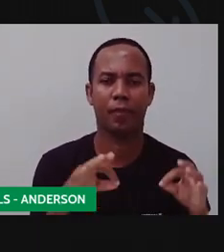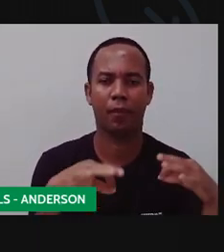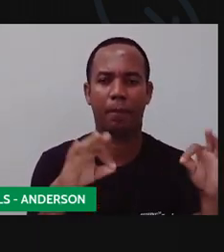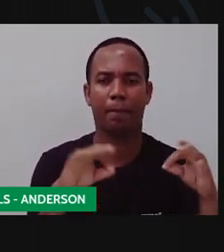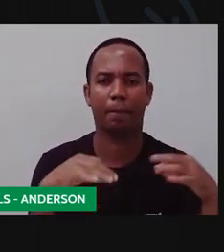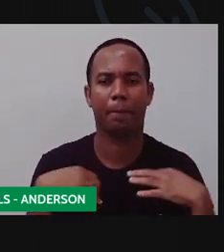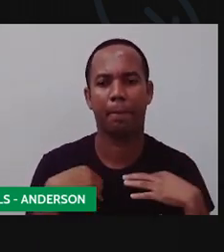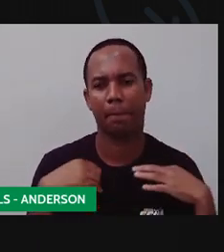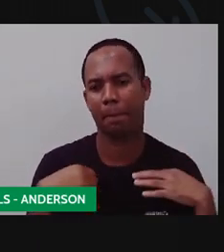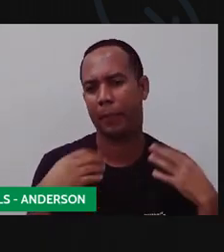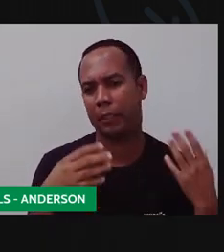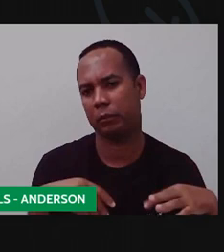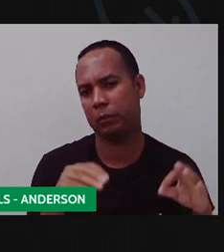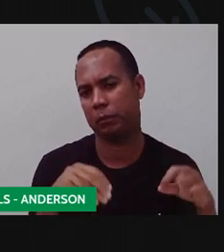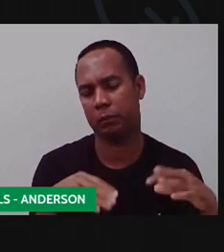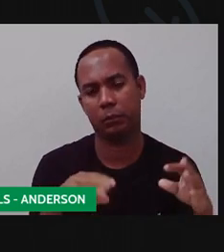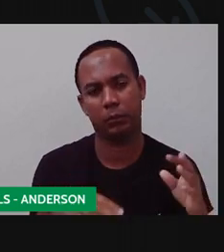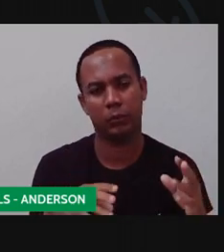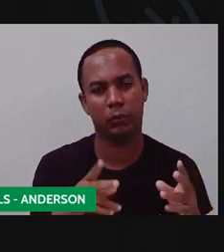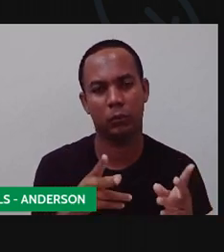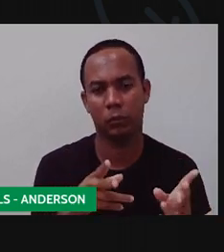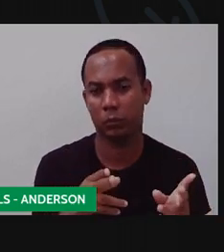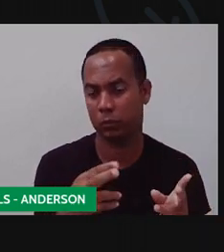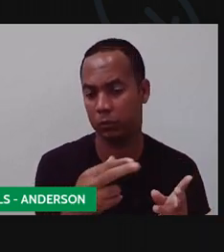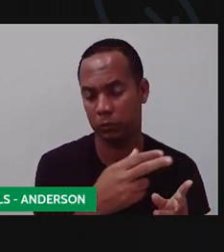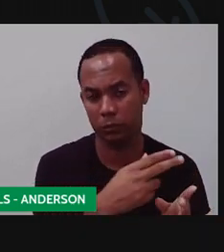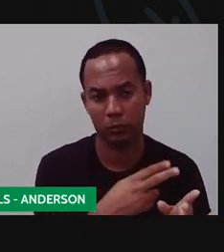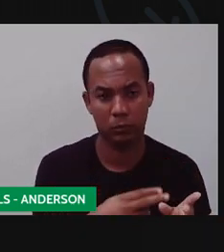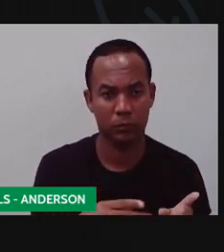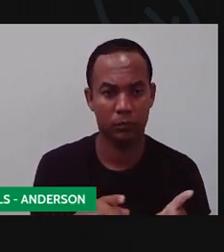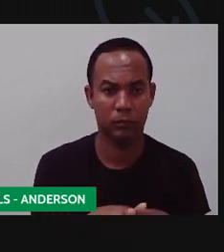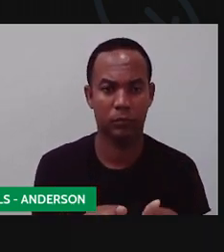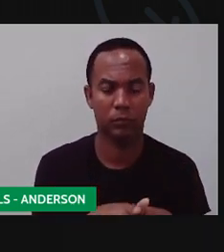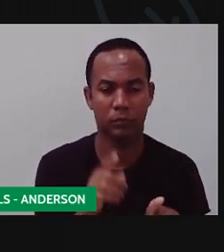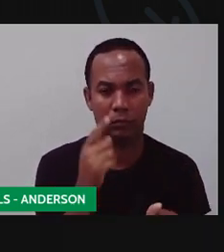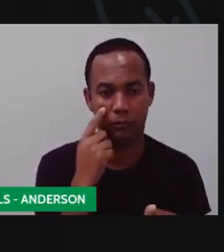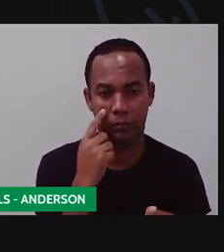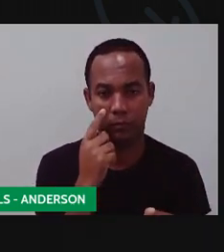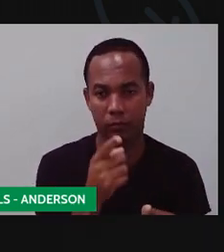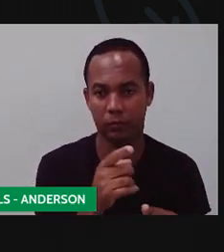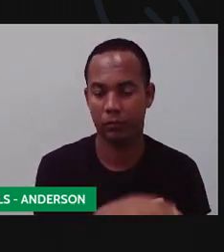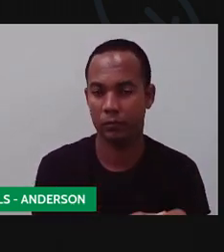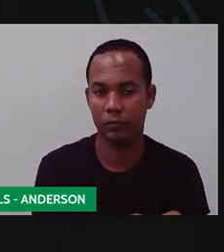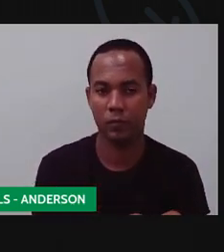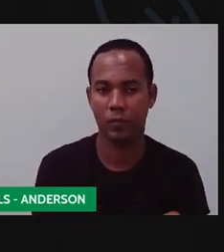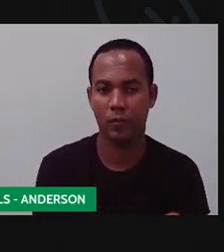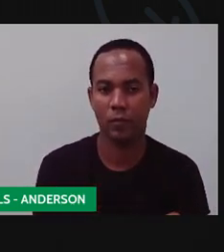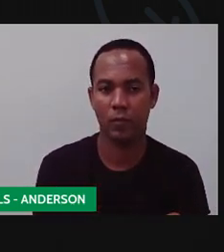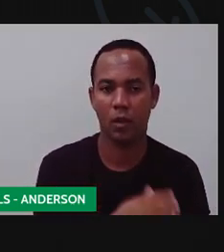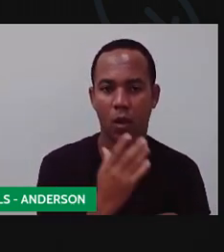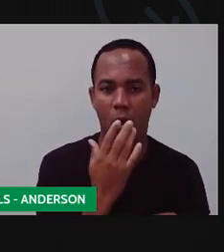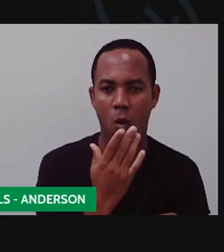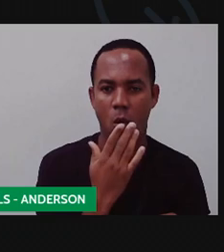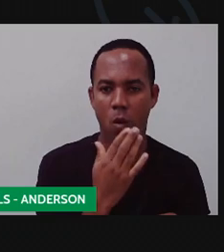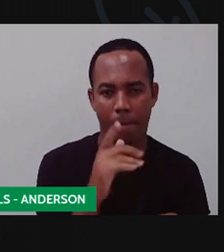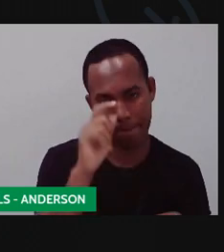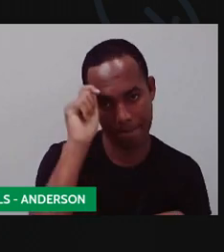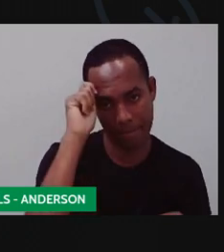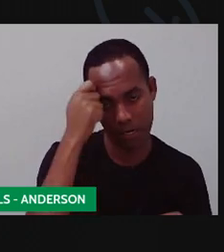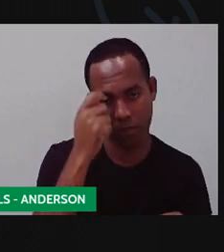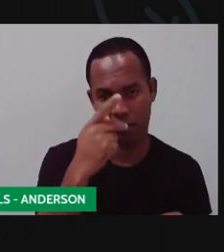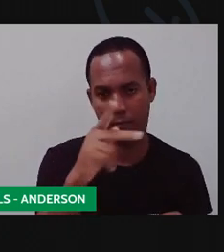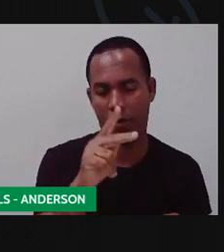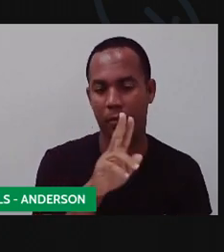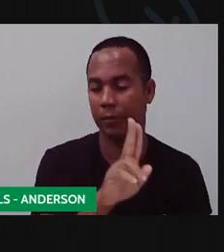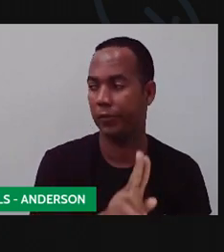vocês, aí eu que os responsáveis não utilizem mais. Mas a Pró está utilizando aqui um tecido, né? Na cor preta, certo?